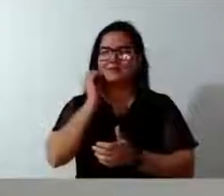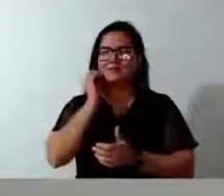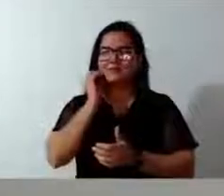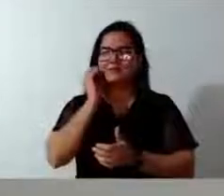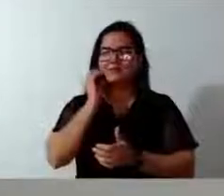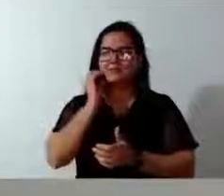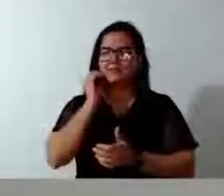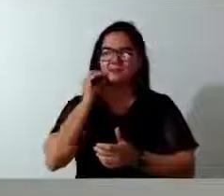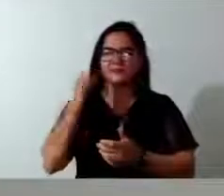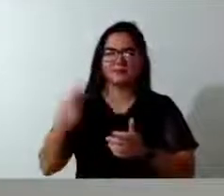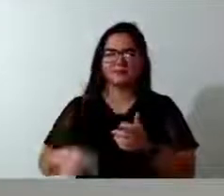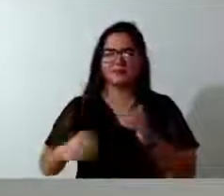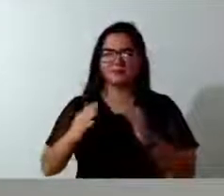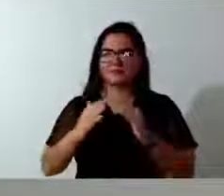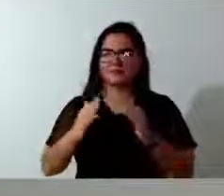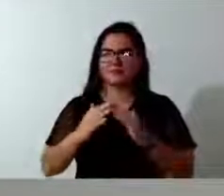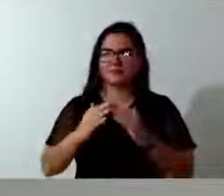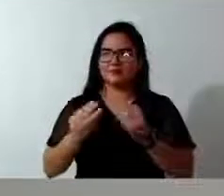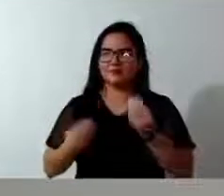dentro da nossa casa.